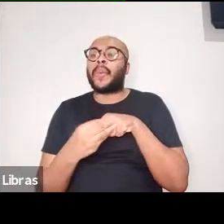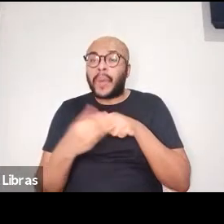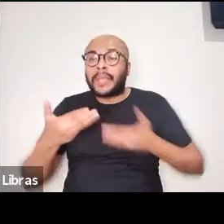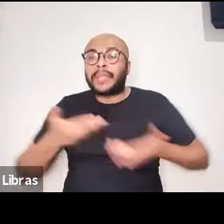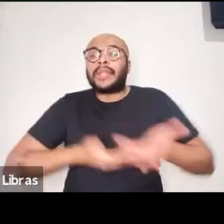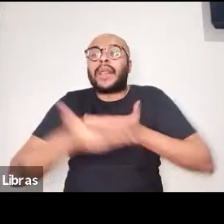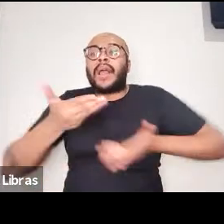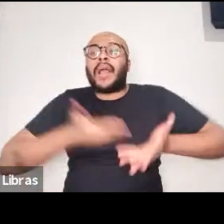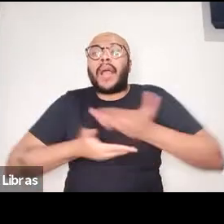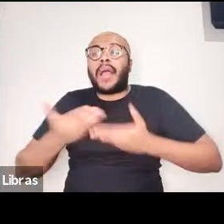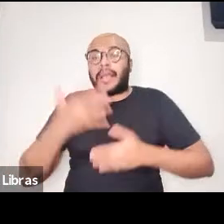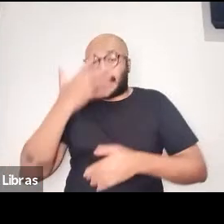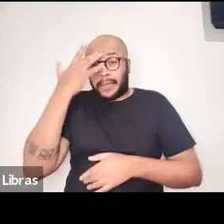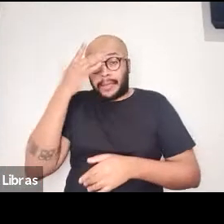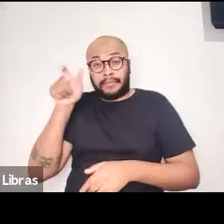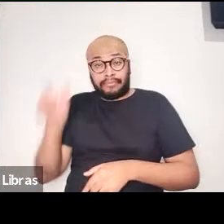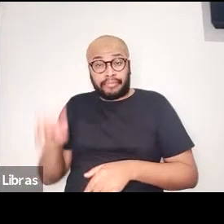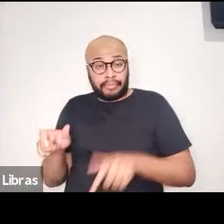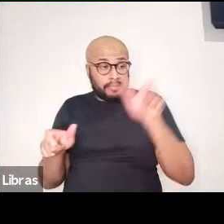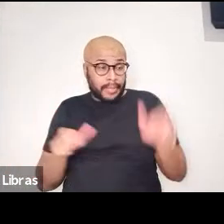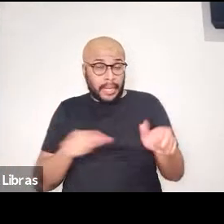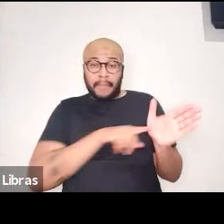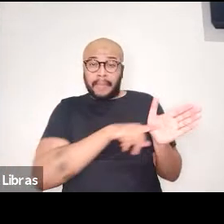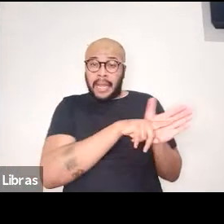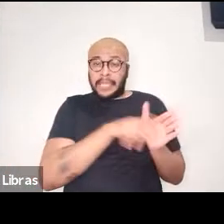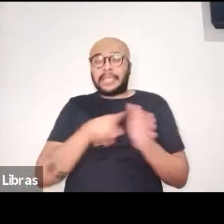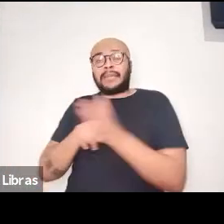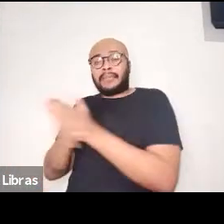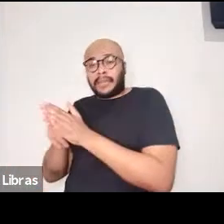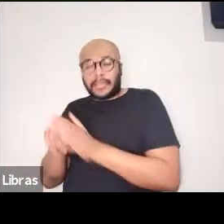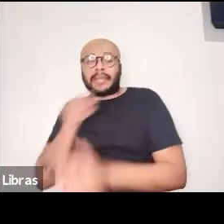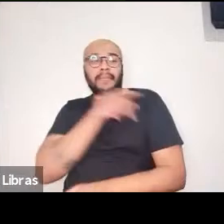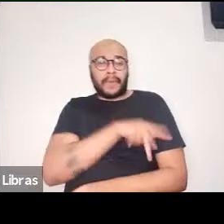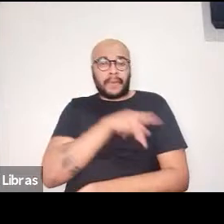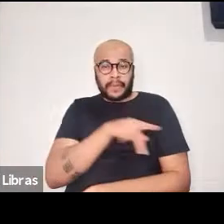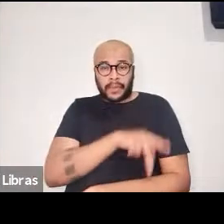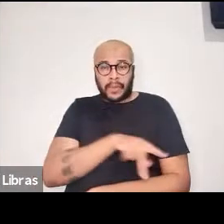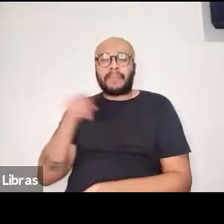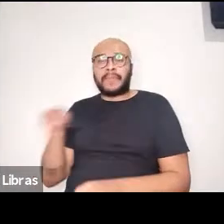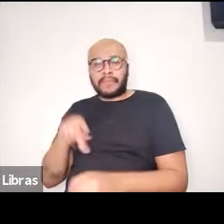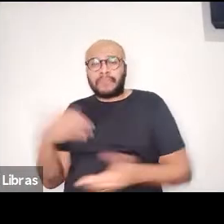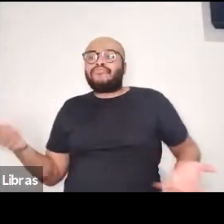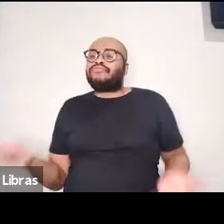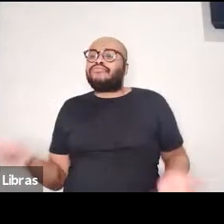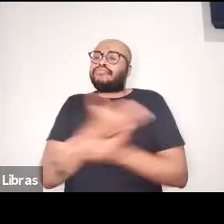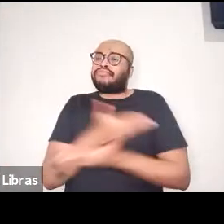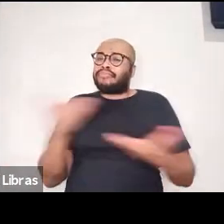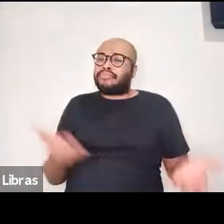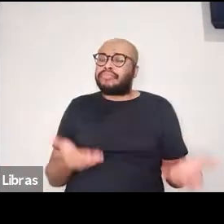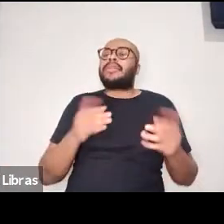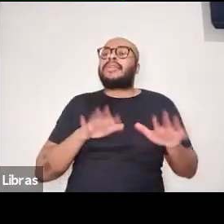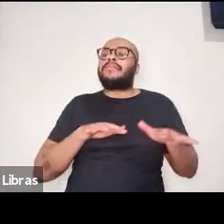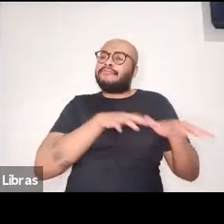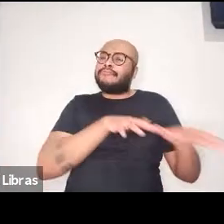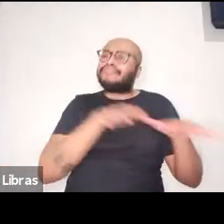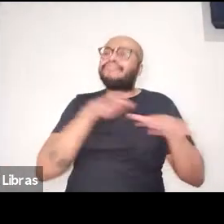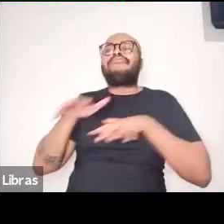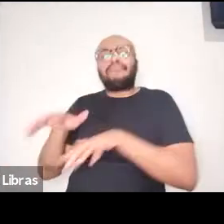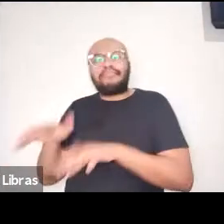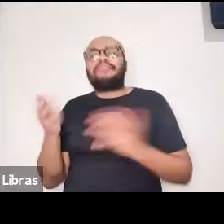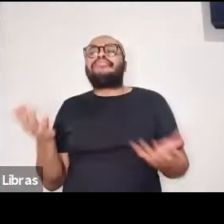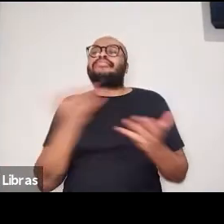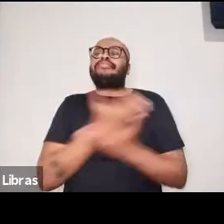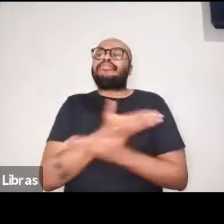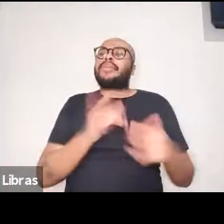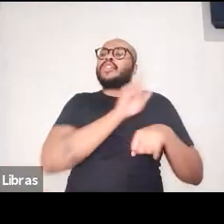entre pesquisadores, professores, ativistas, gestores, profissionais